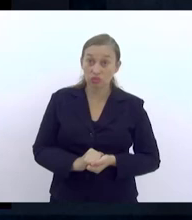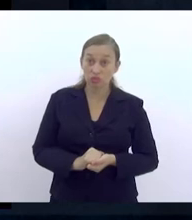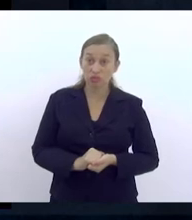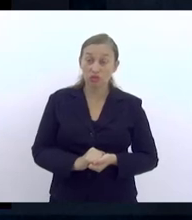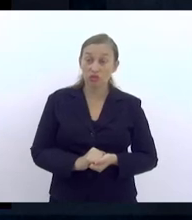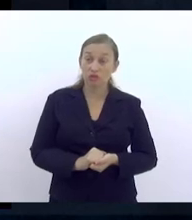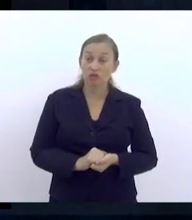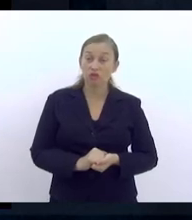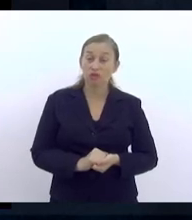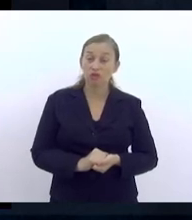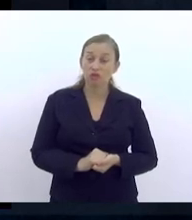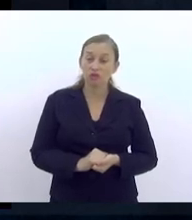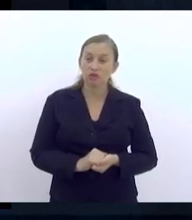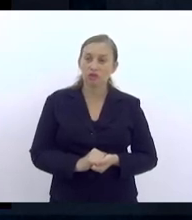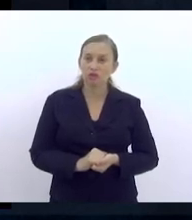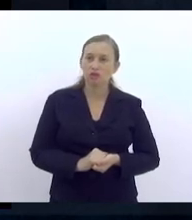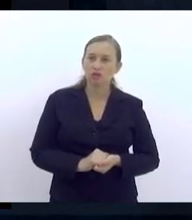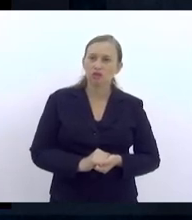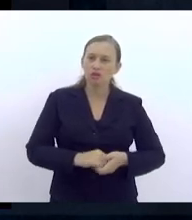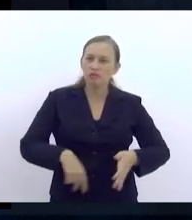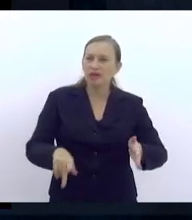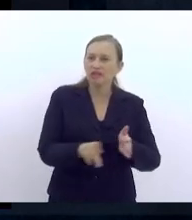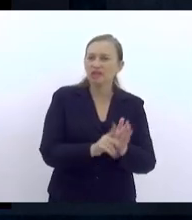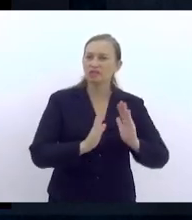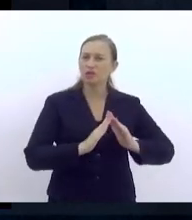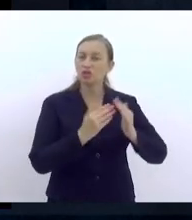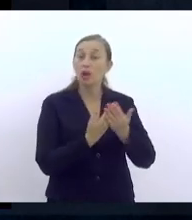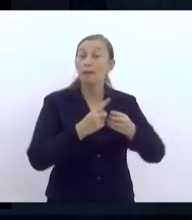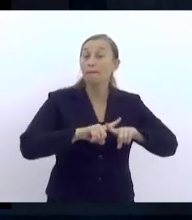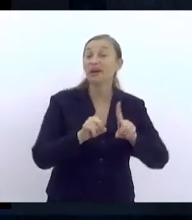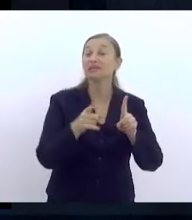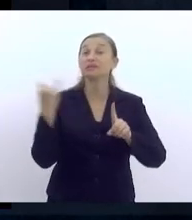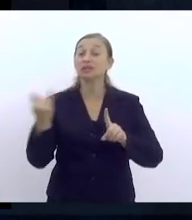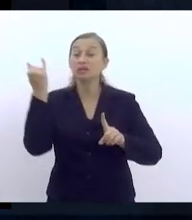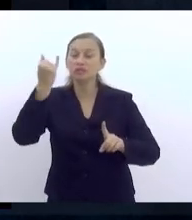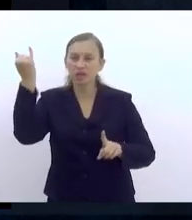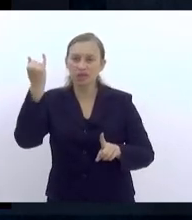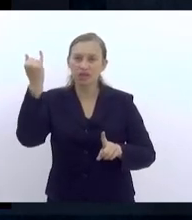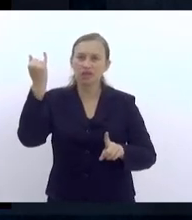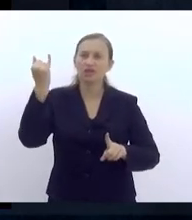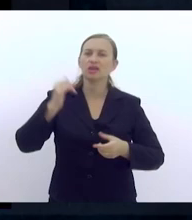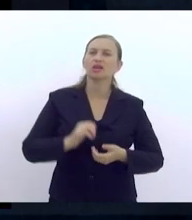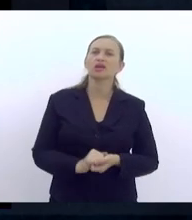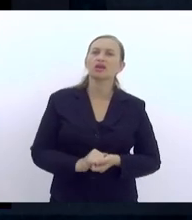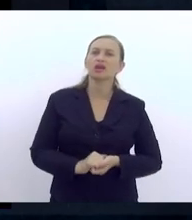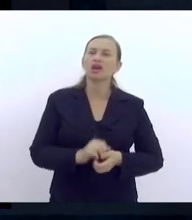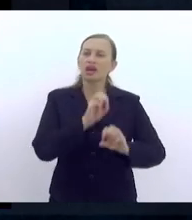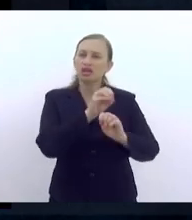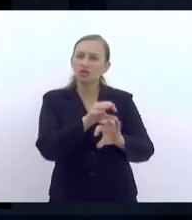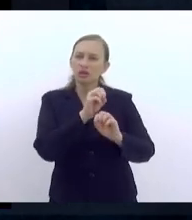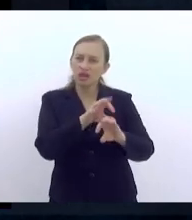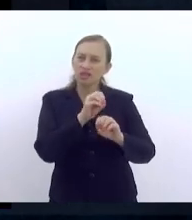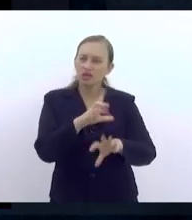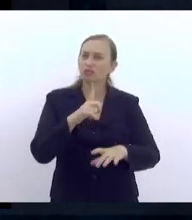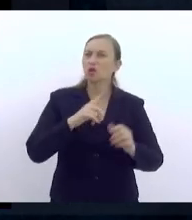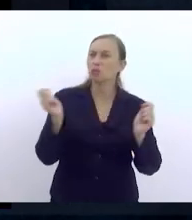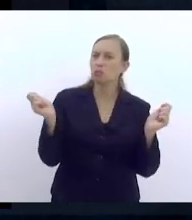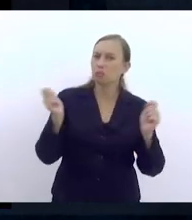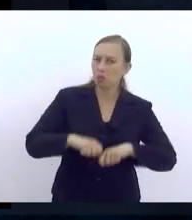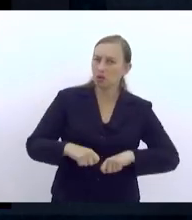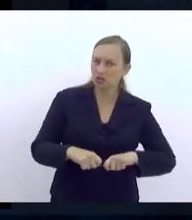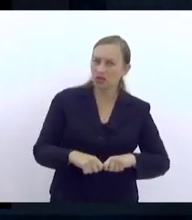perpassam o chão da escola. Mas é também importante a gente dizer que a educação, ela tem um potencial